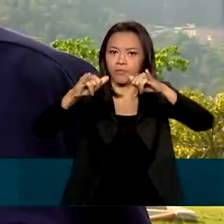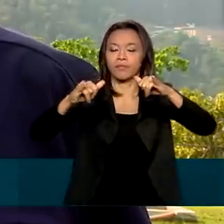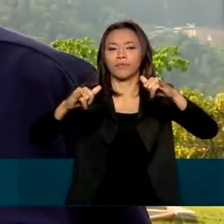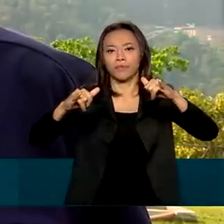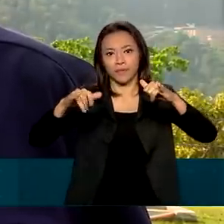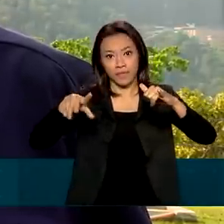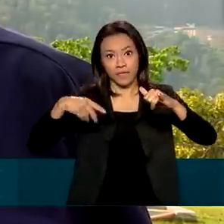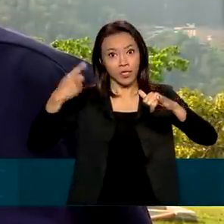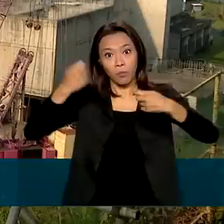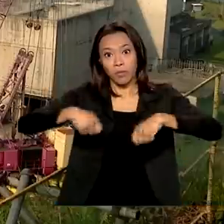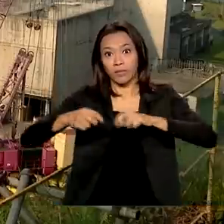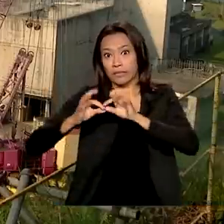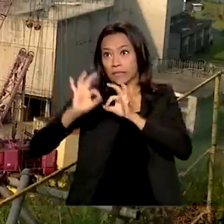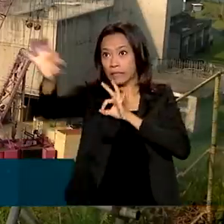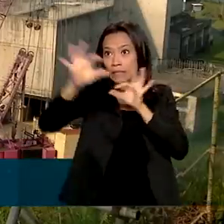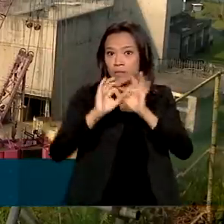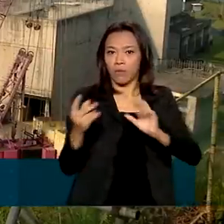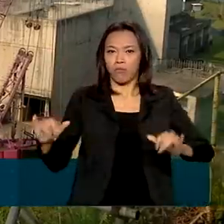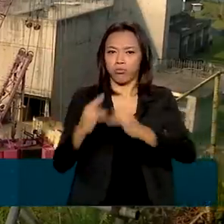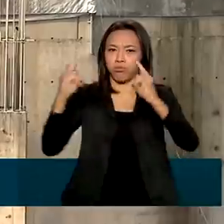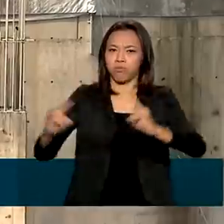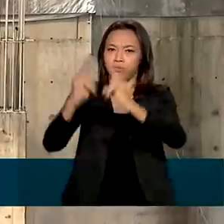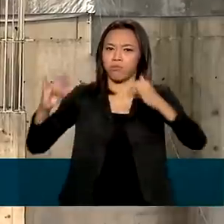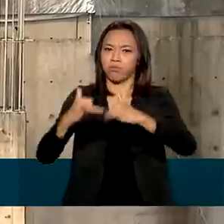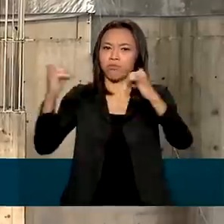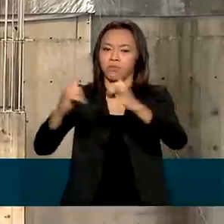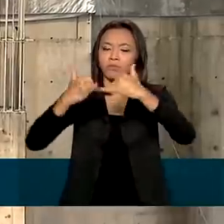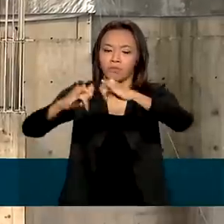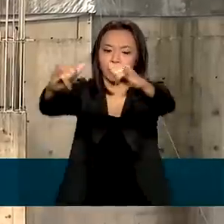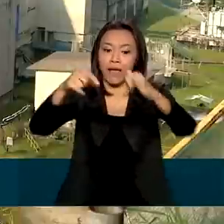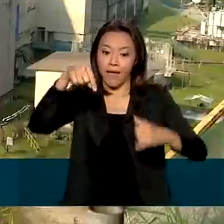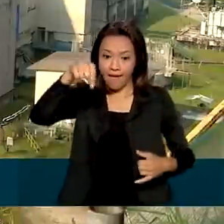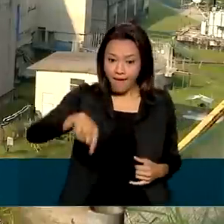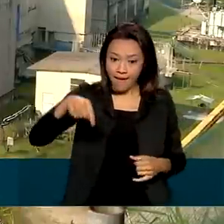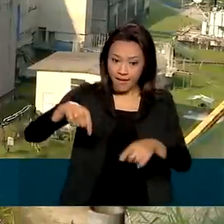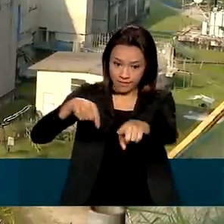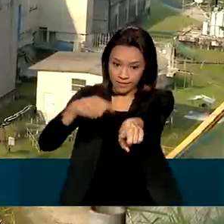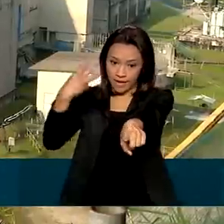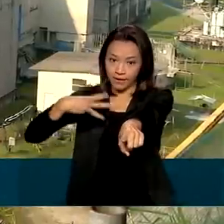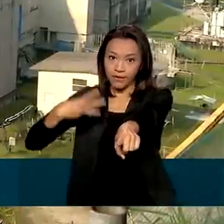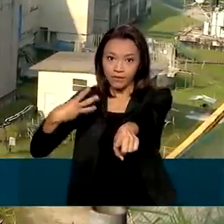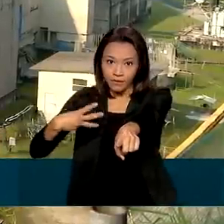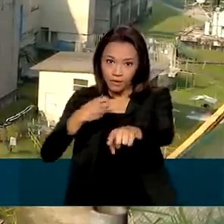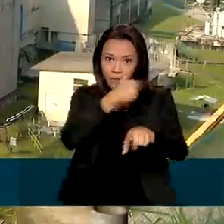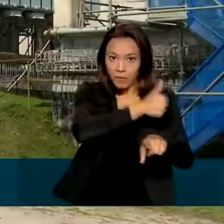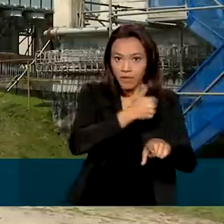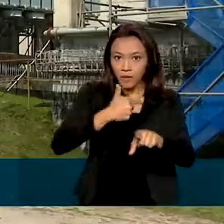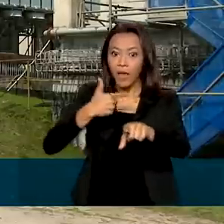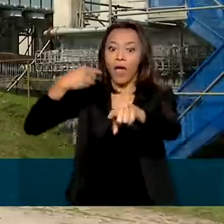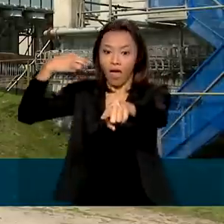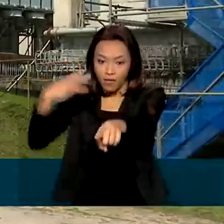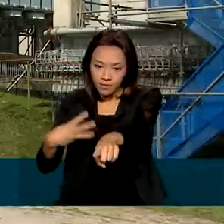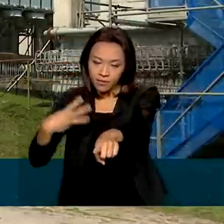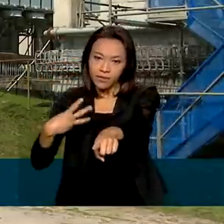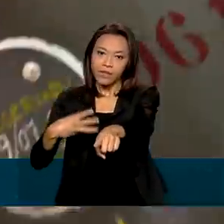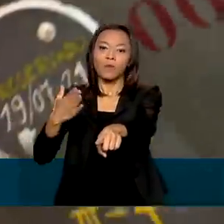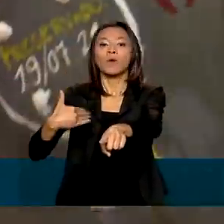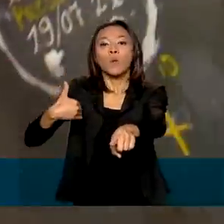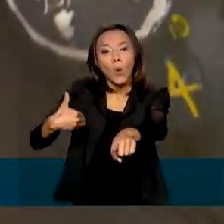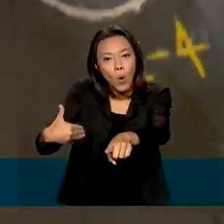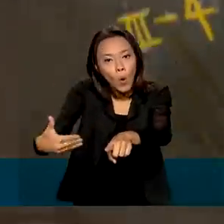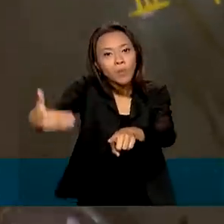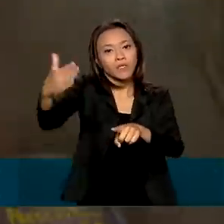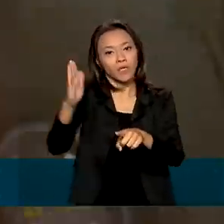longas linhas de transmissão. Angra 3 será a terceira usina da central nuclear almirante Álvaro Alberto. Quando entrar em